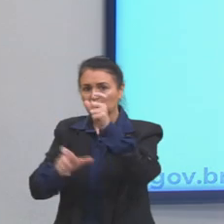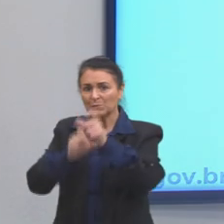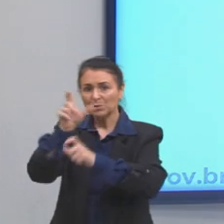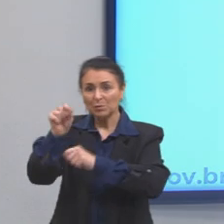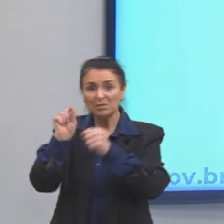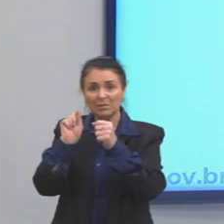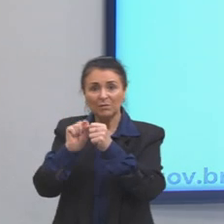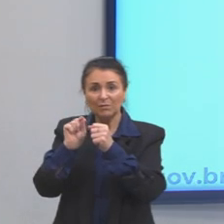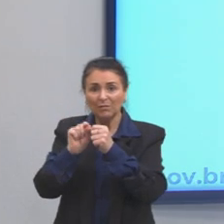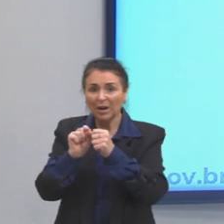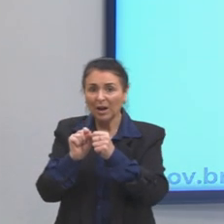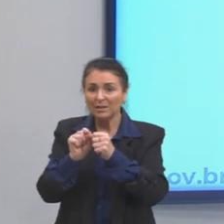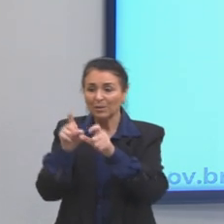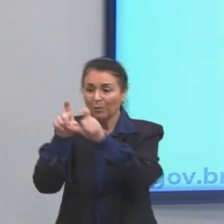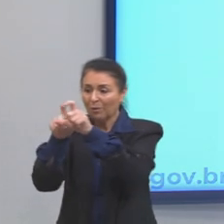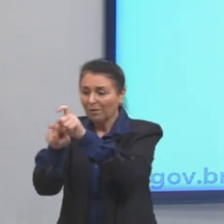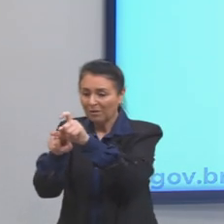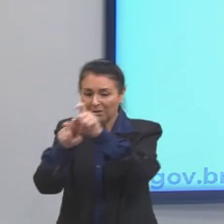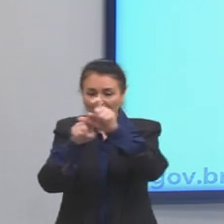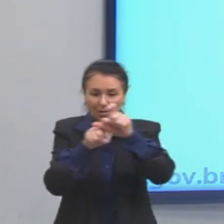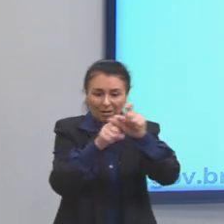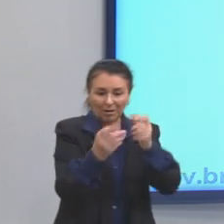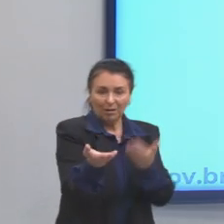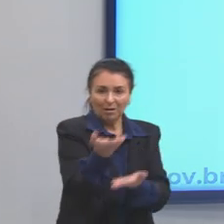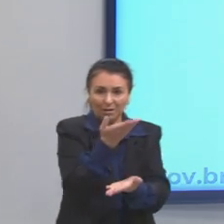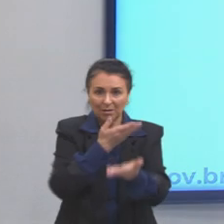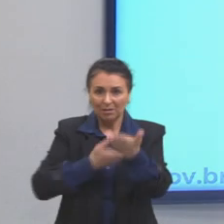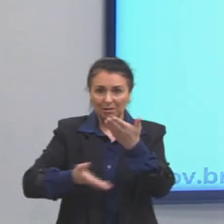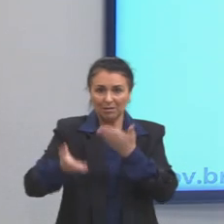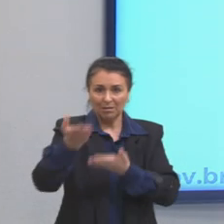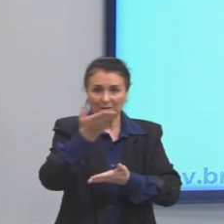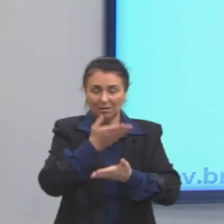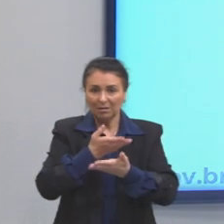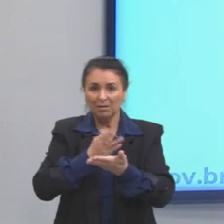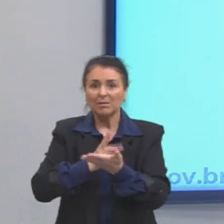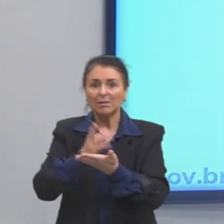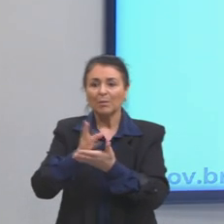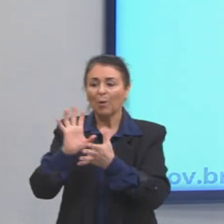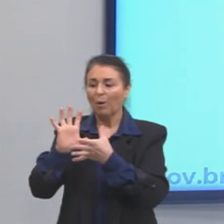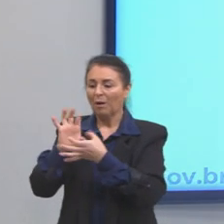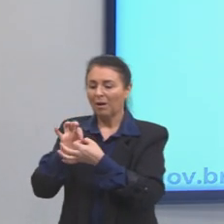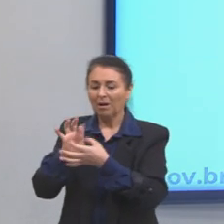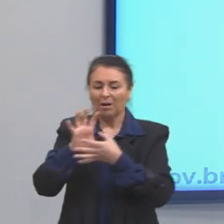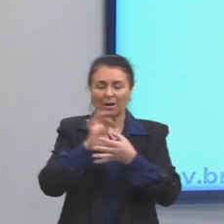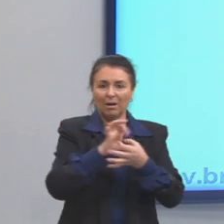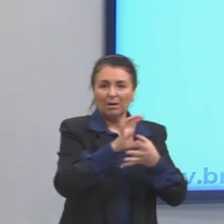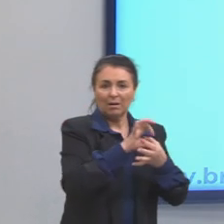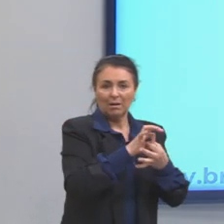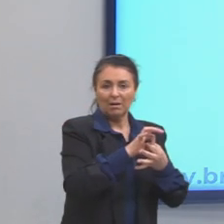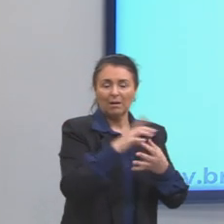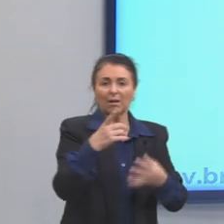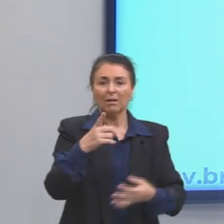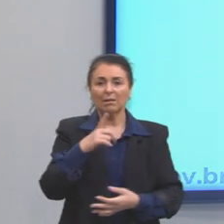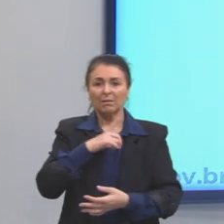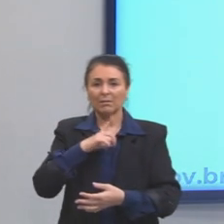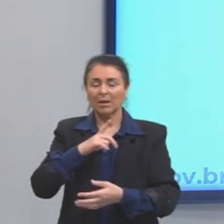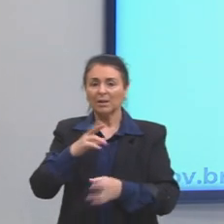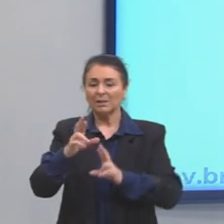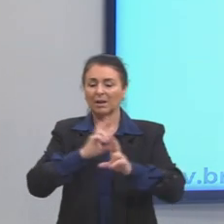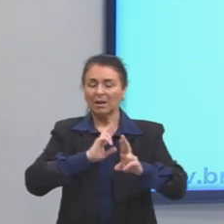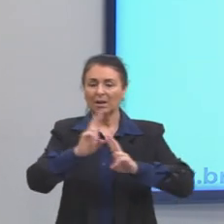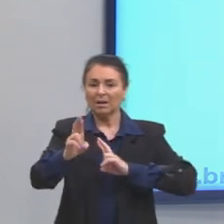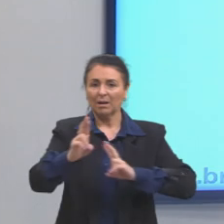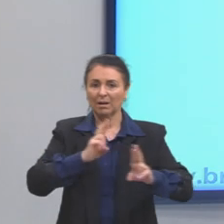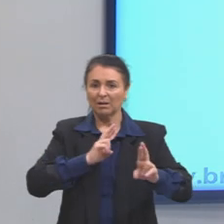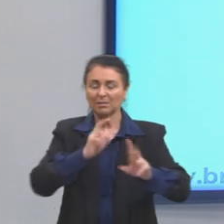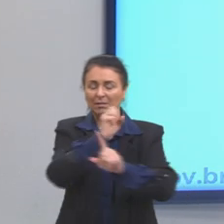umas em relação às outras por meio de sucessivos elos. Nós temos essa relação entre